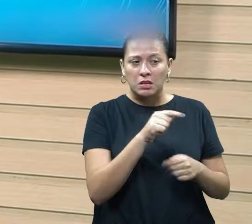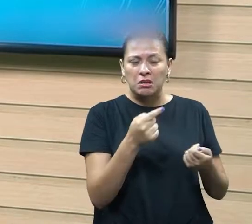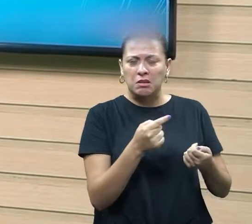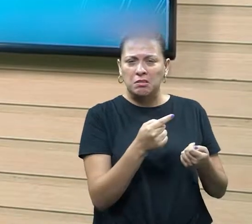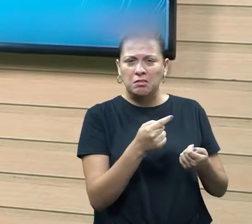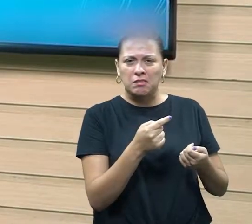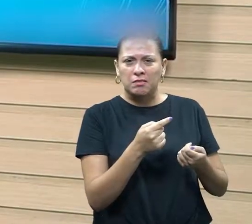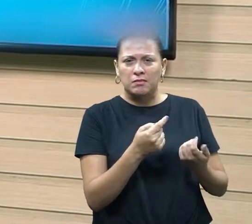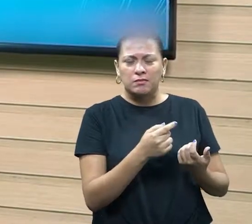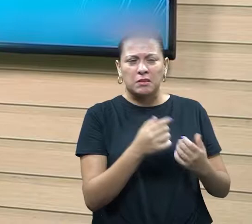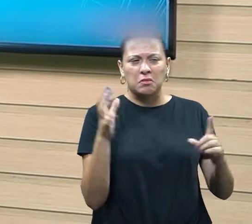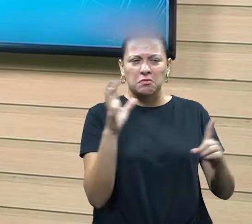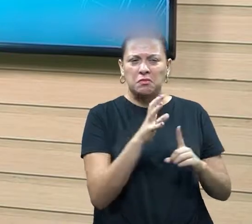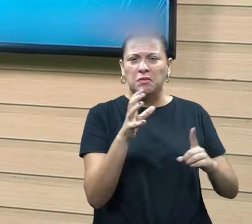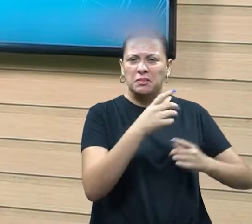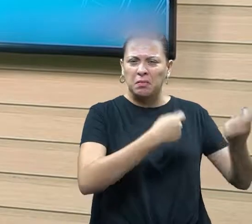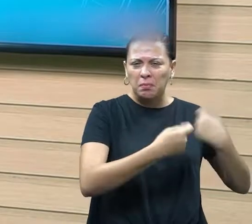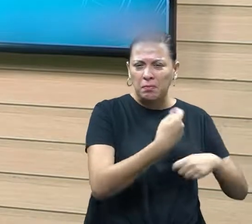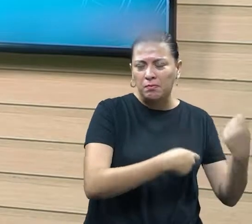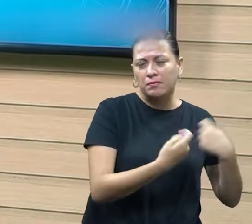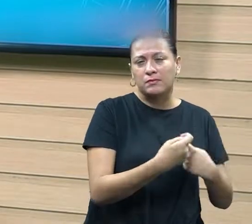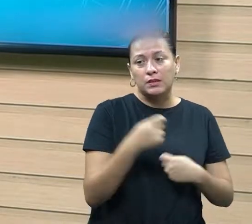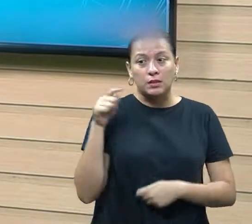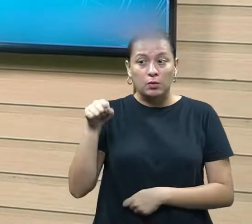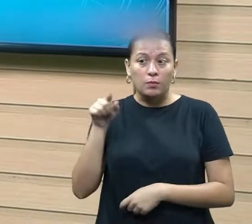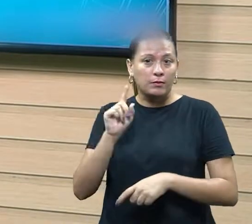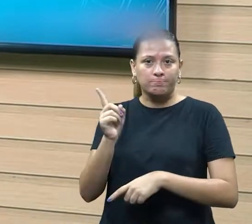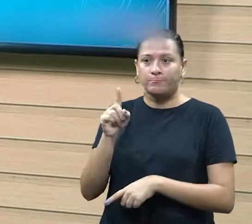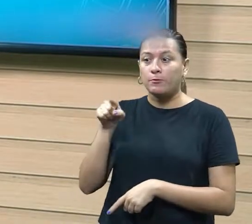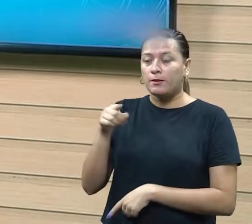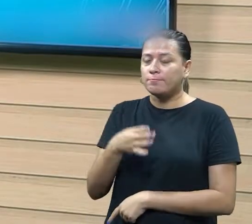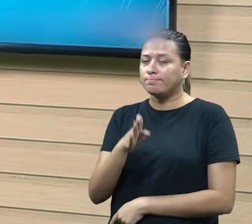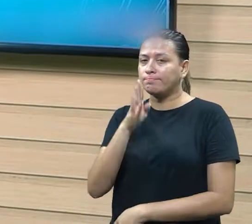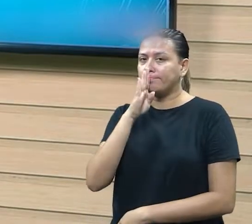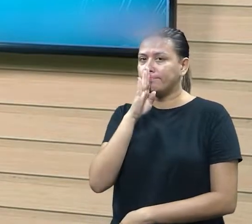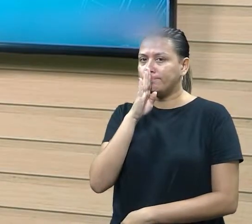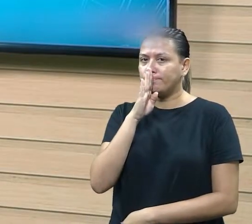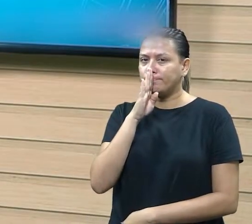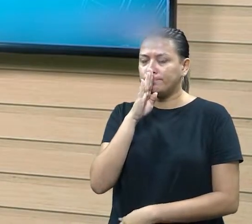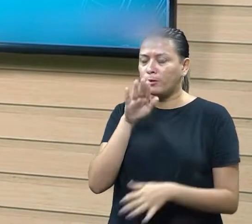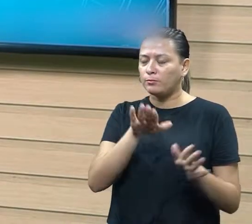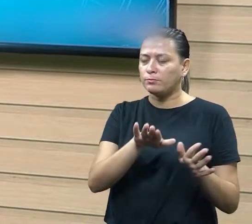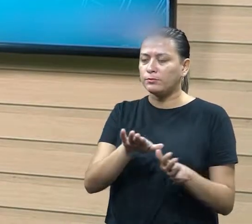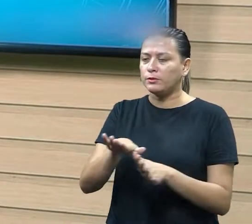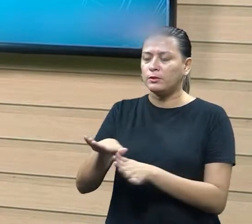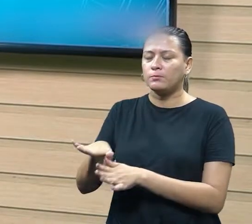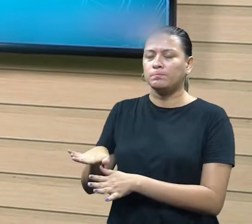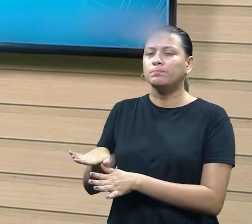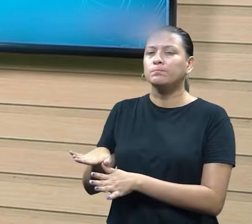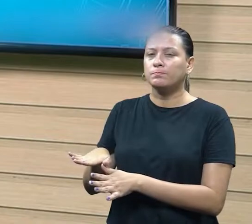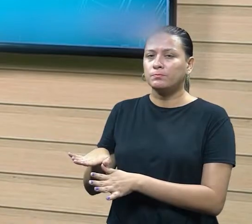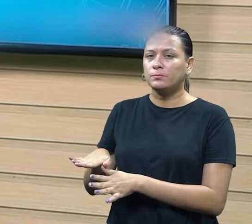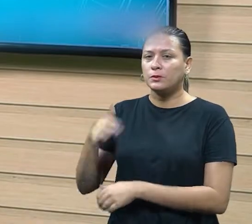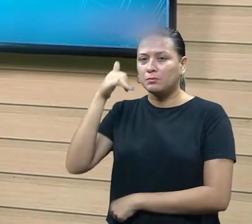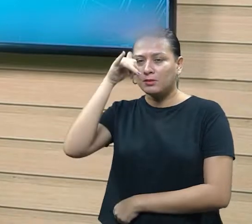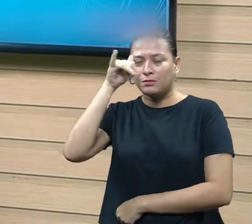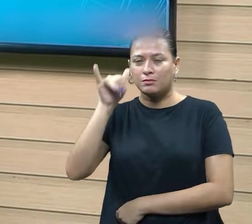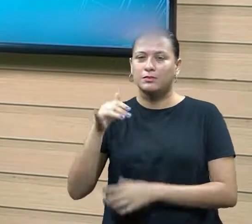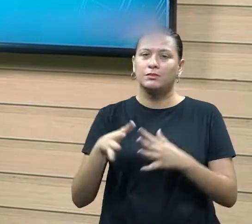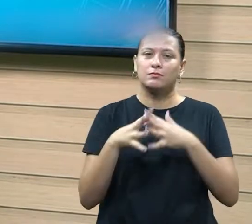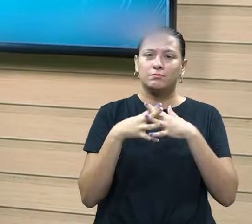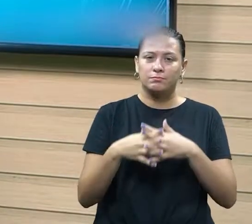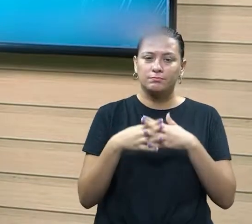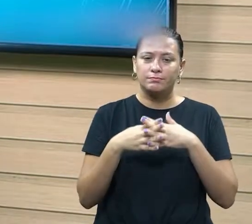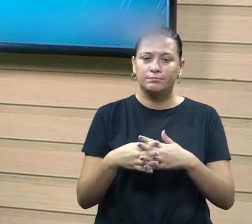o analítico não. Ele busca calar-se, né? E aí, mas só que ele retira-se para evitar o conflito. Mas,